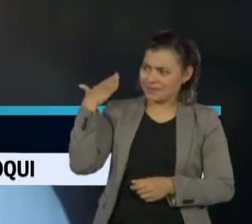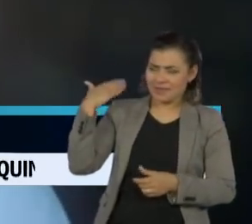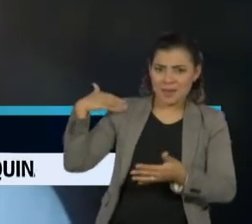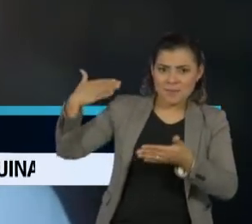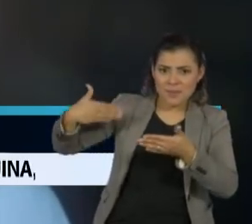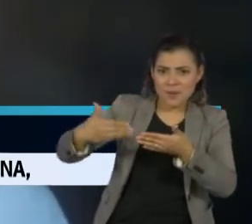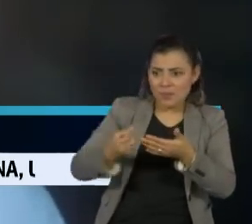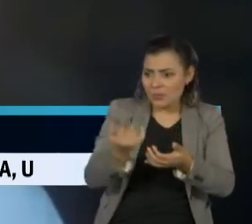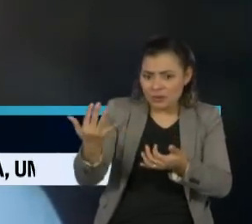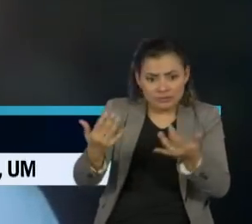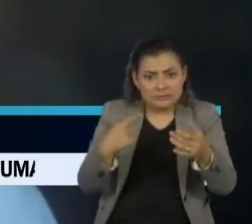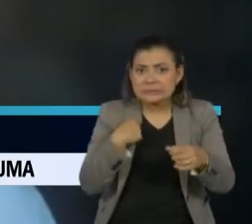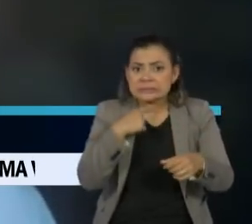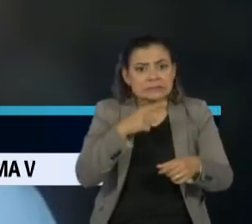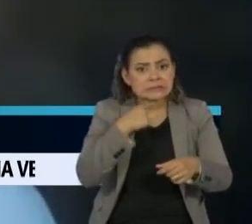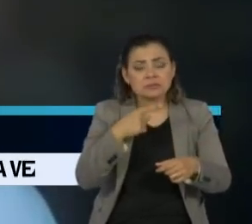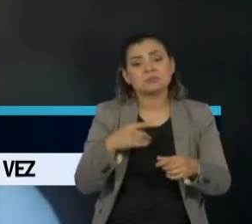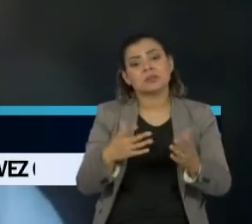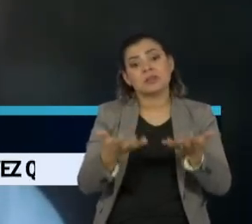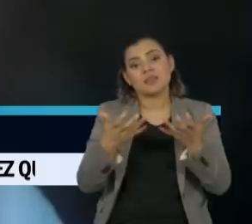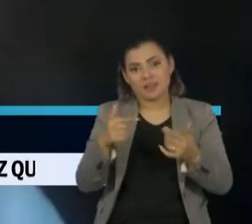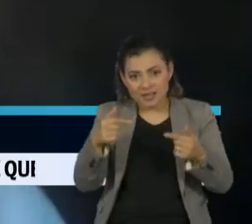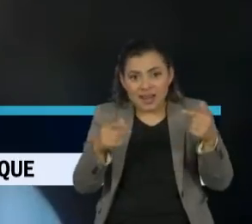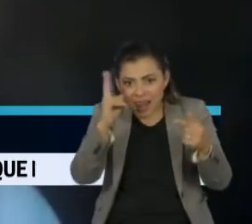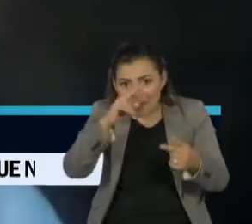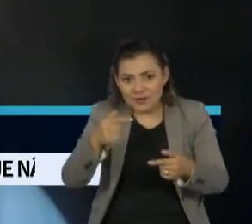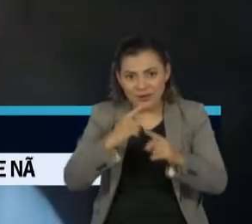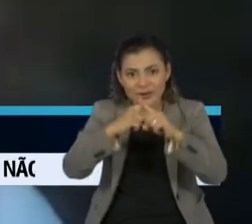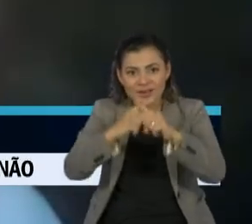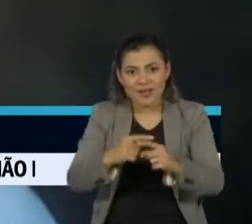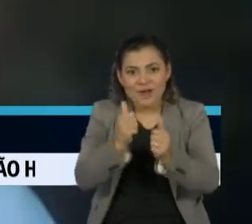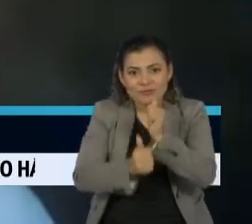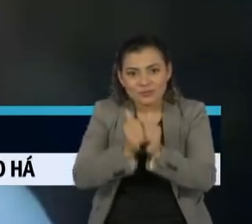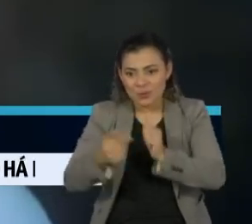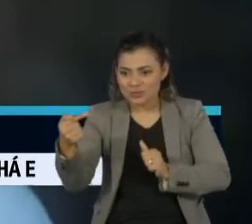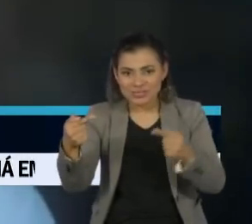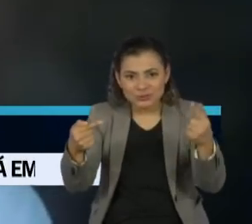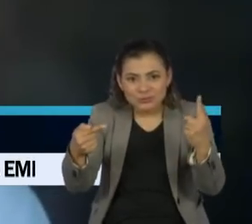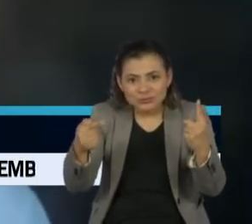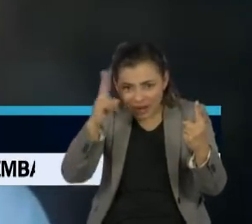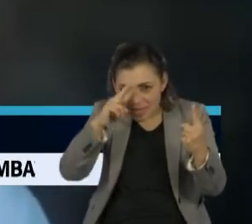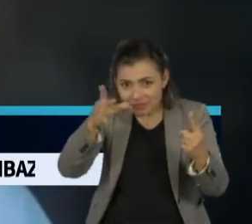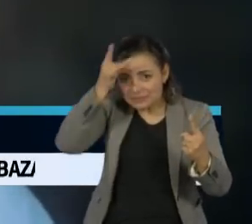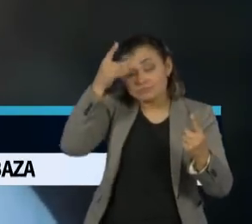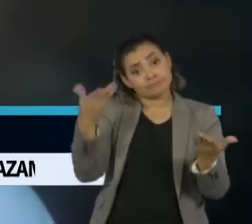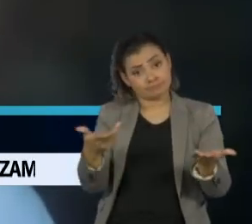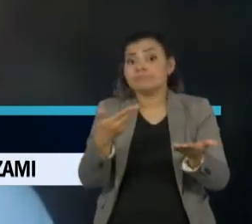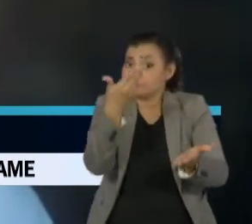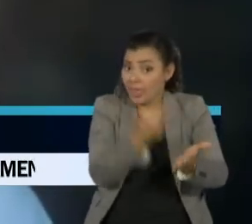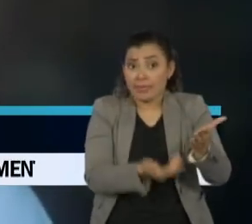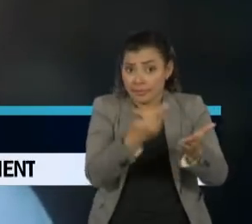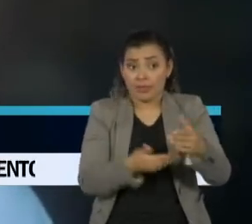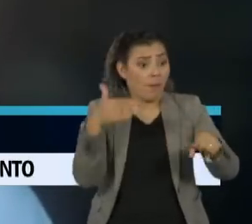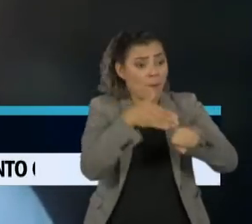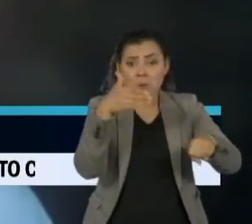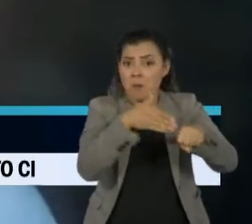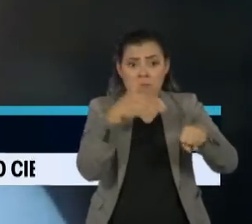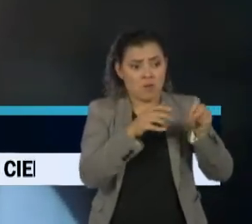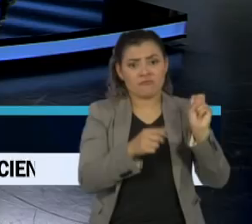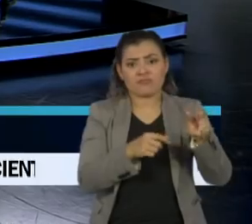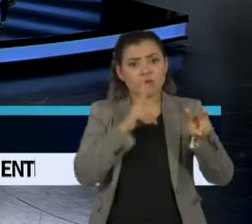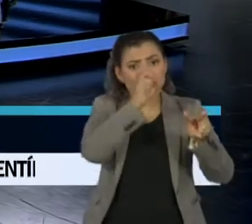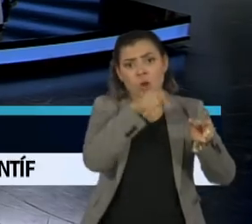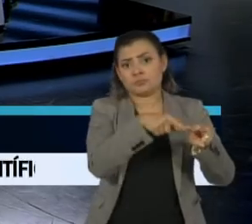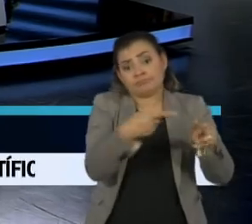mas a gente queria muito que ficasse 7 a 1, ou seja, que finalmente, no caso do SARS-CoV-2, a hidroxicloroquina funcionasse.